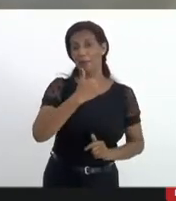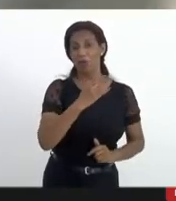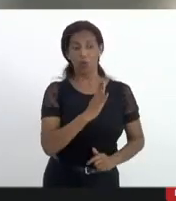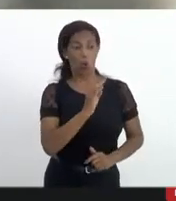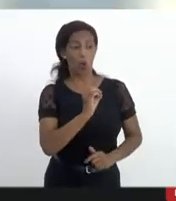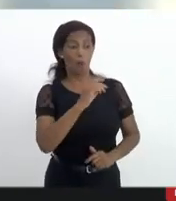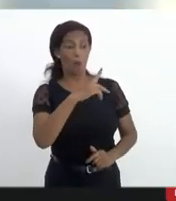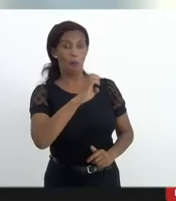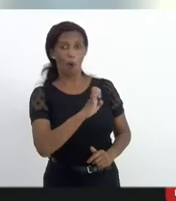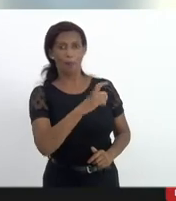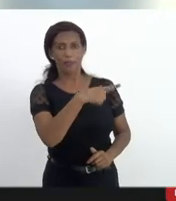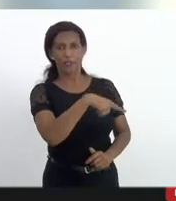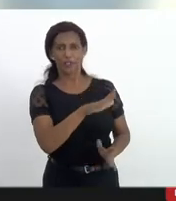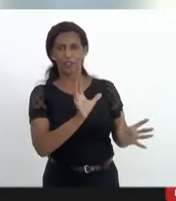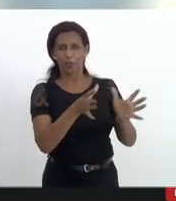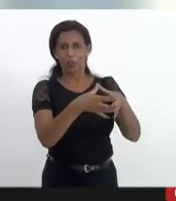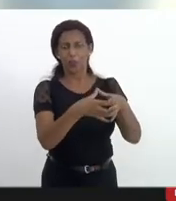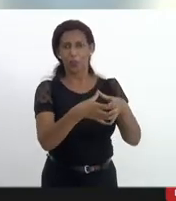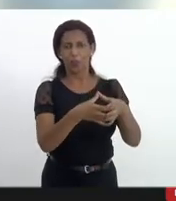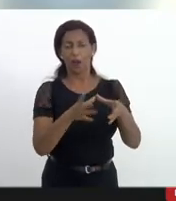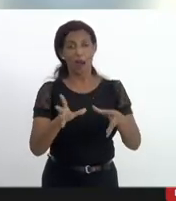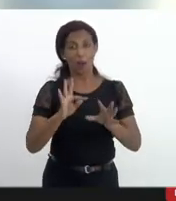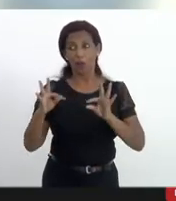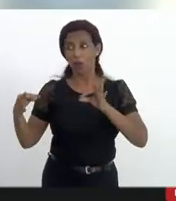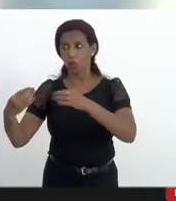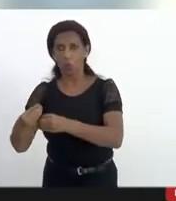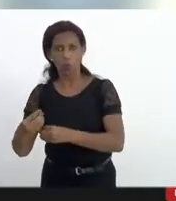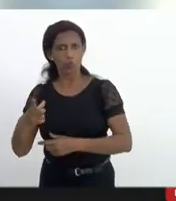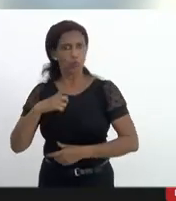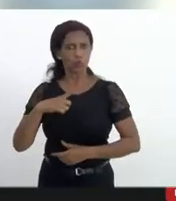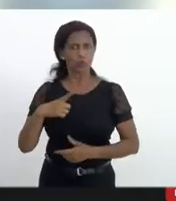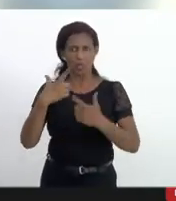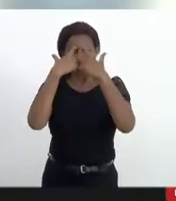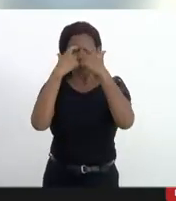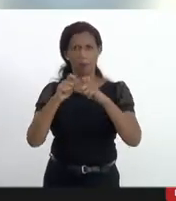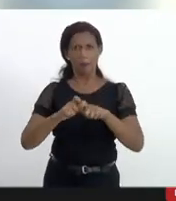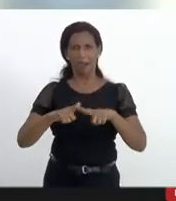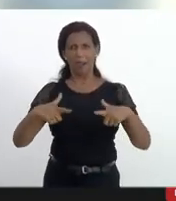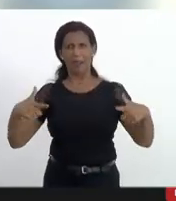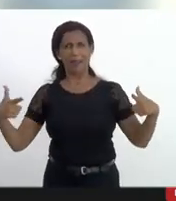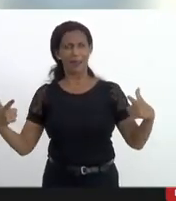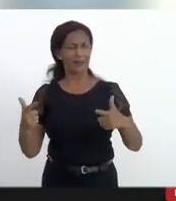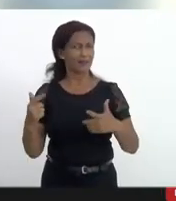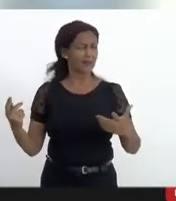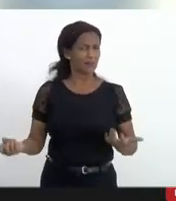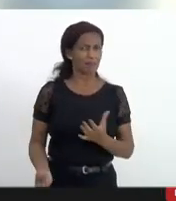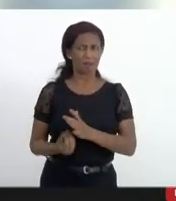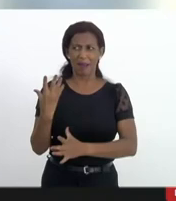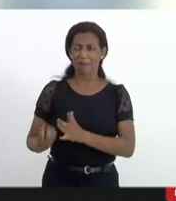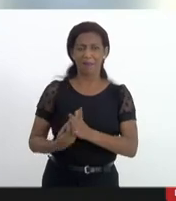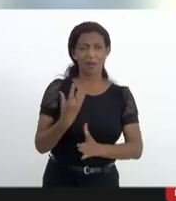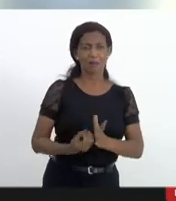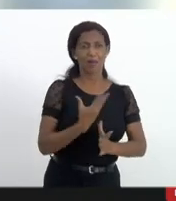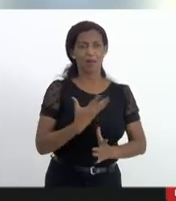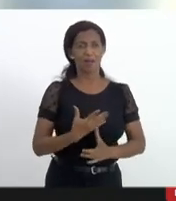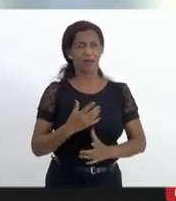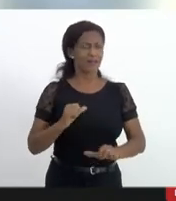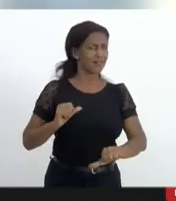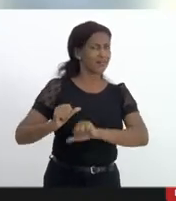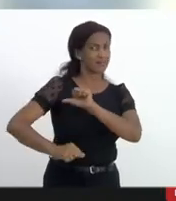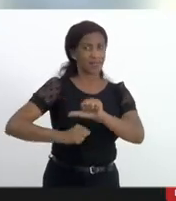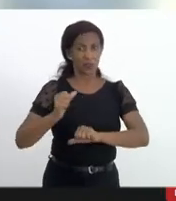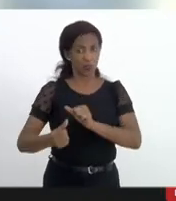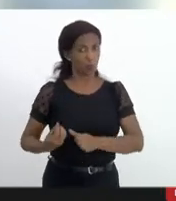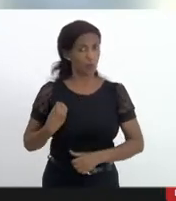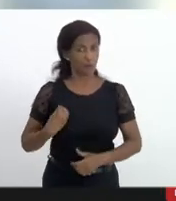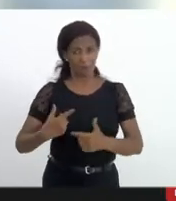todo mundo usa fuzil então esse espiral da violência que o Rio de Janeiro acabou por entrar ele tornou nossa realidade